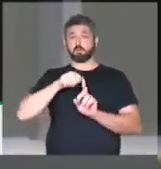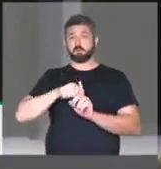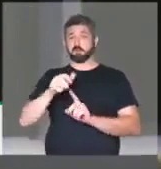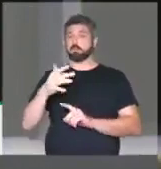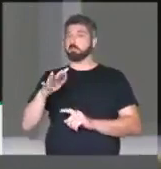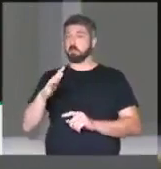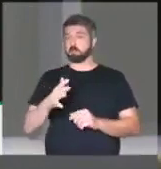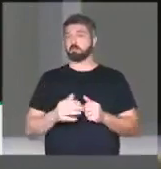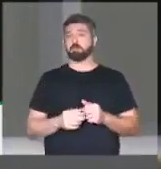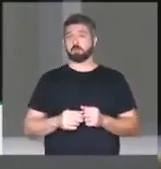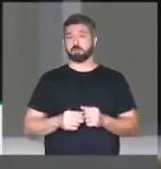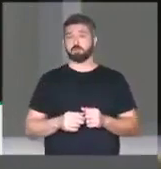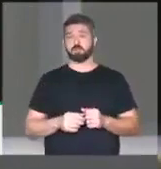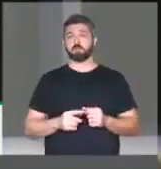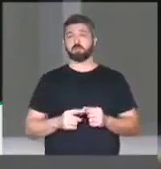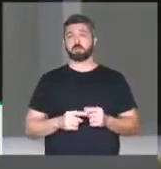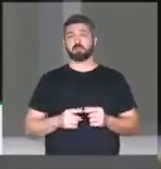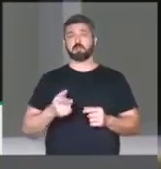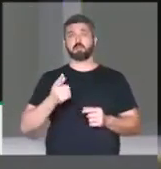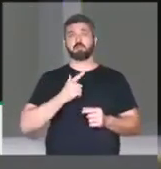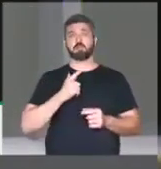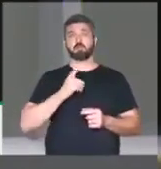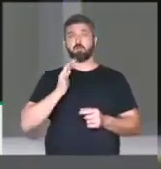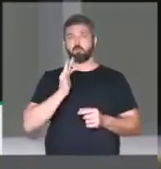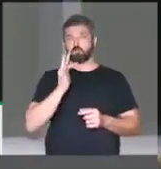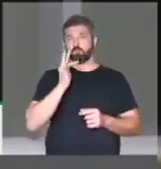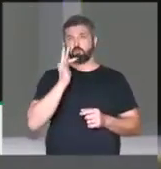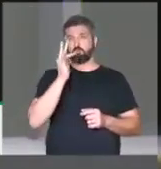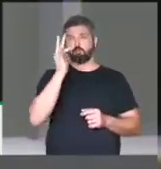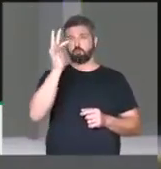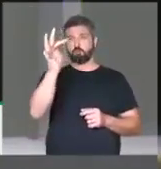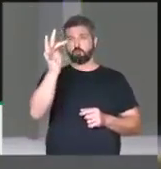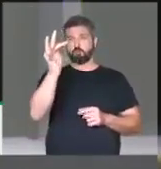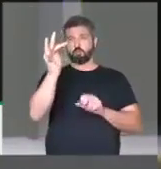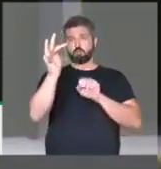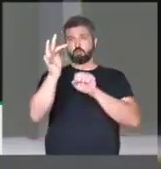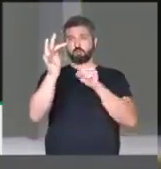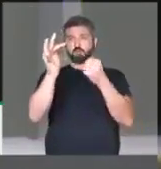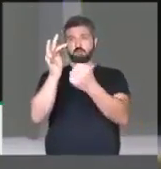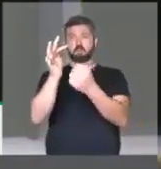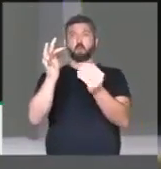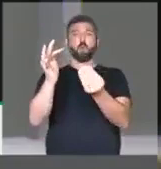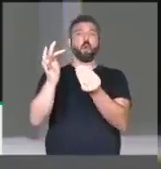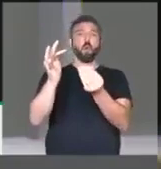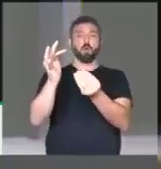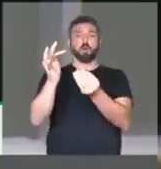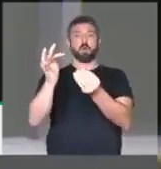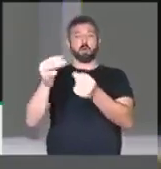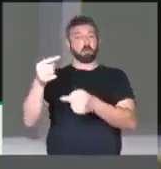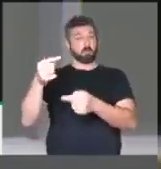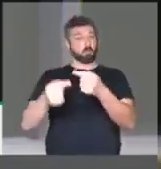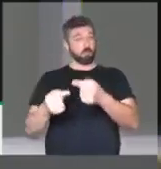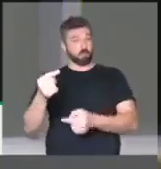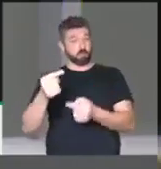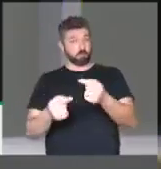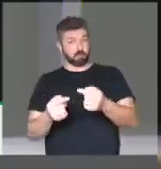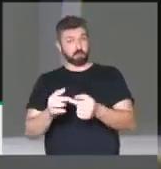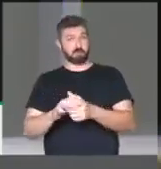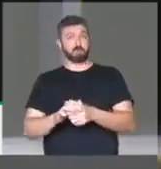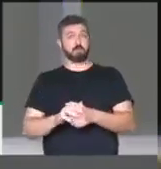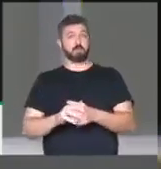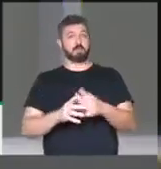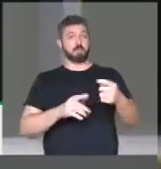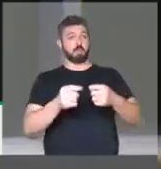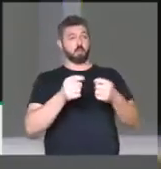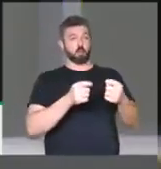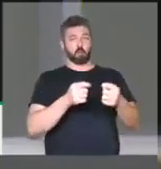sem nenhum norte no social, na política e na